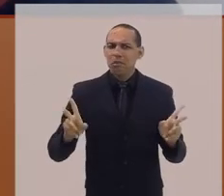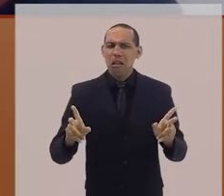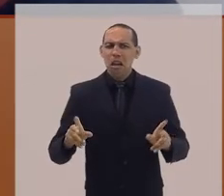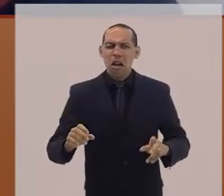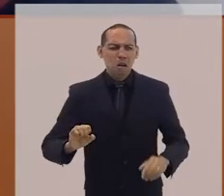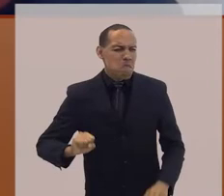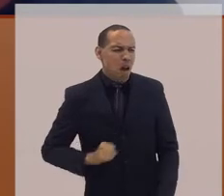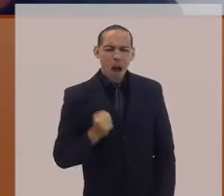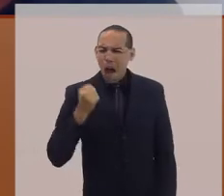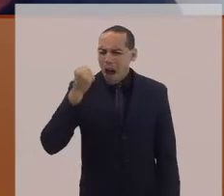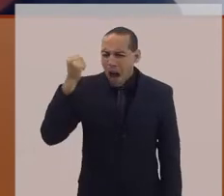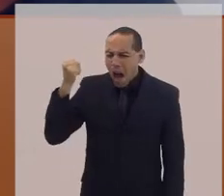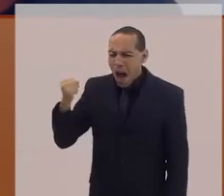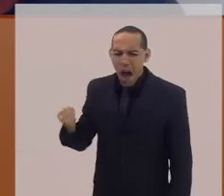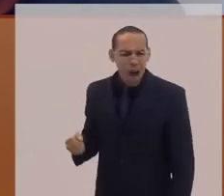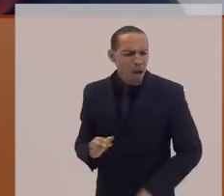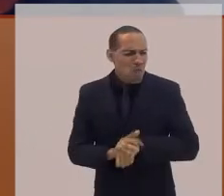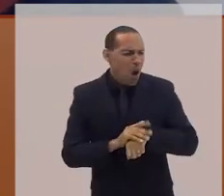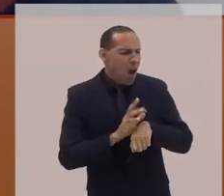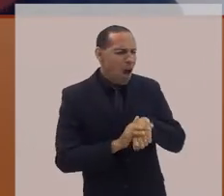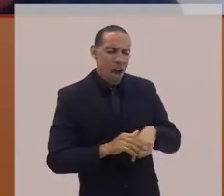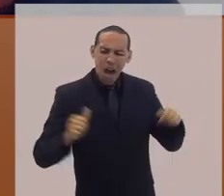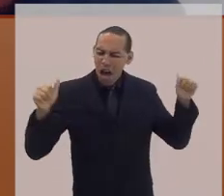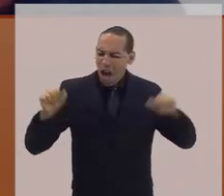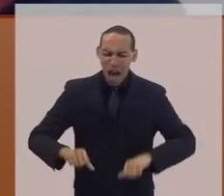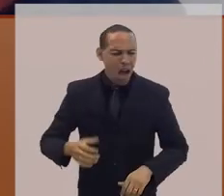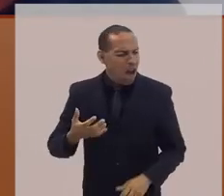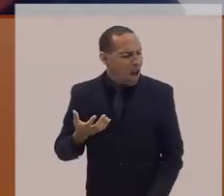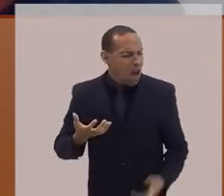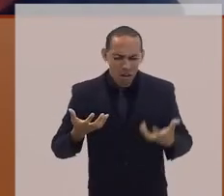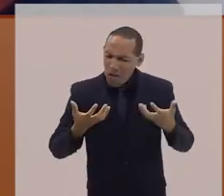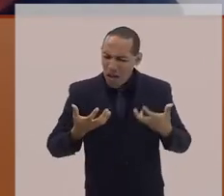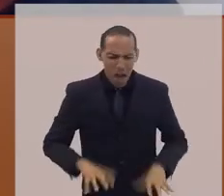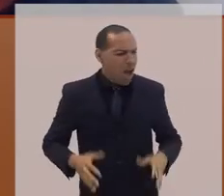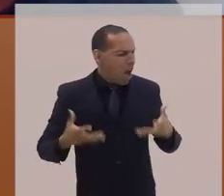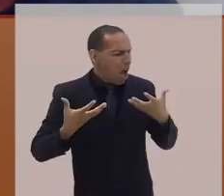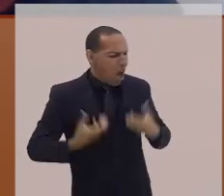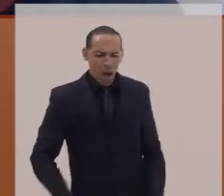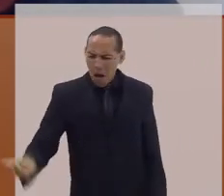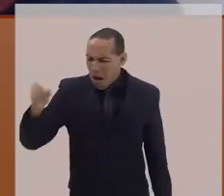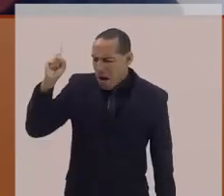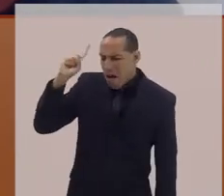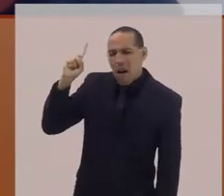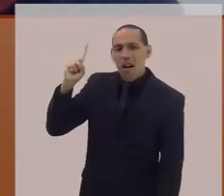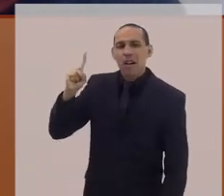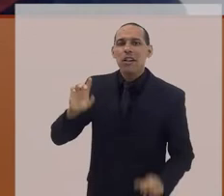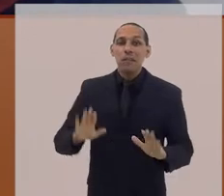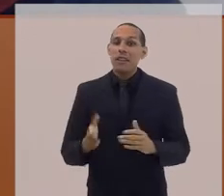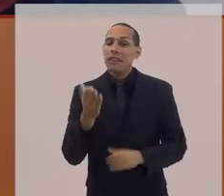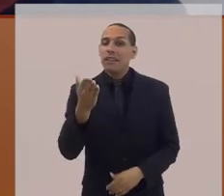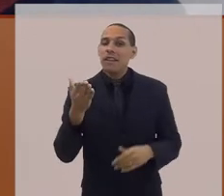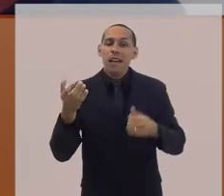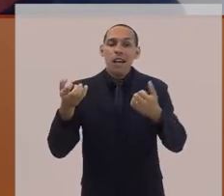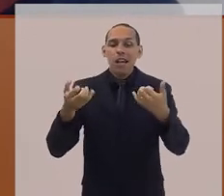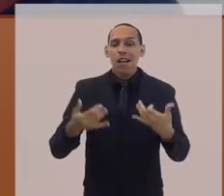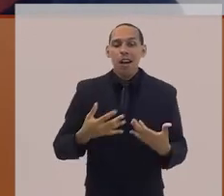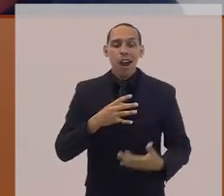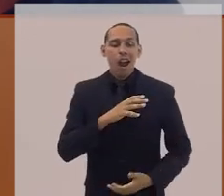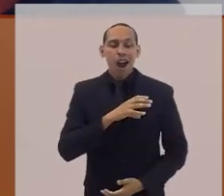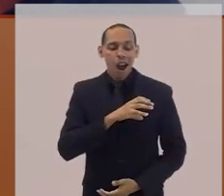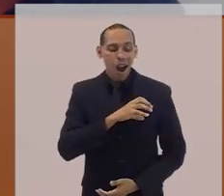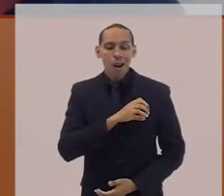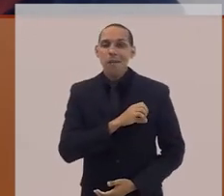o inconformismo. Mas como o senhor falou, a forma amorosa, como o senhor foi tratado,